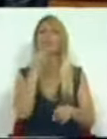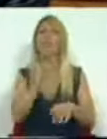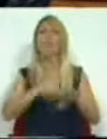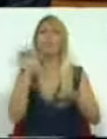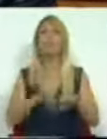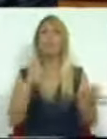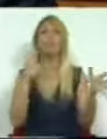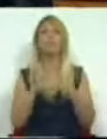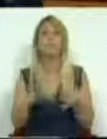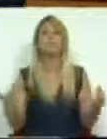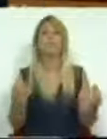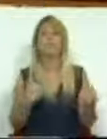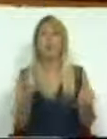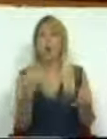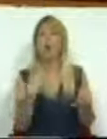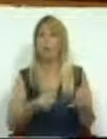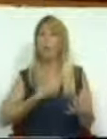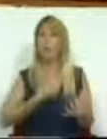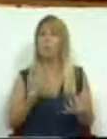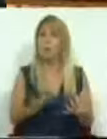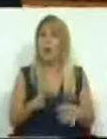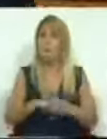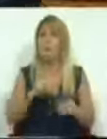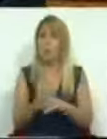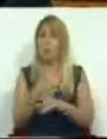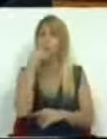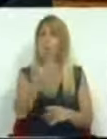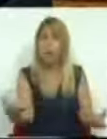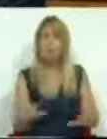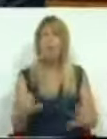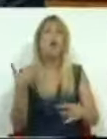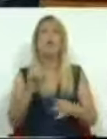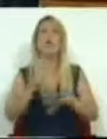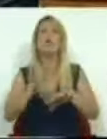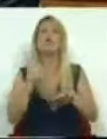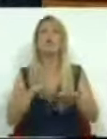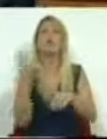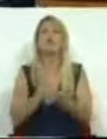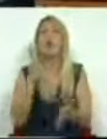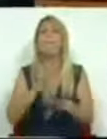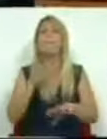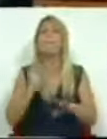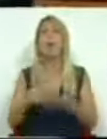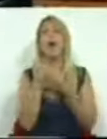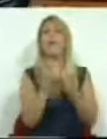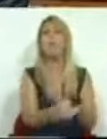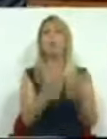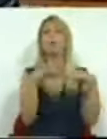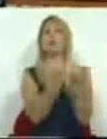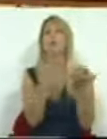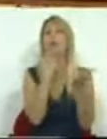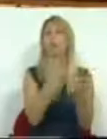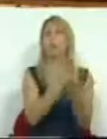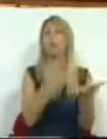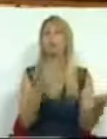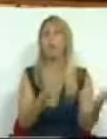ao aspecto em que partilhamos preocupação com aquilo que foi referido. Não só quanto ao regime das Bolsas, em que, aparentemente, aquelas recomendações aprovadas